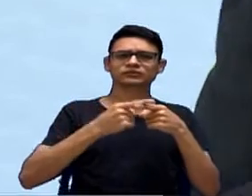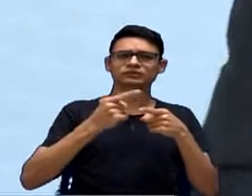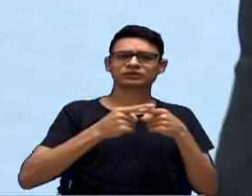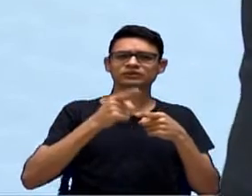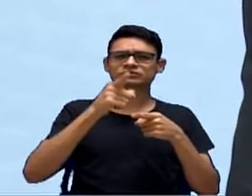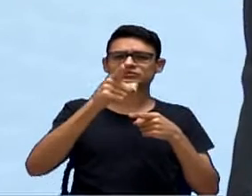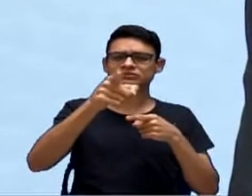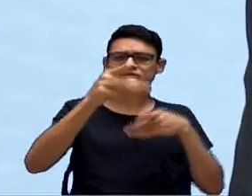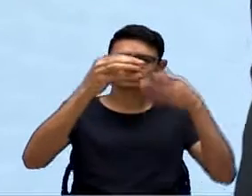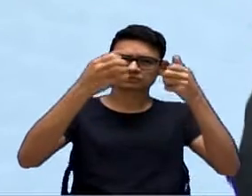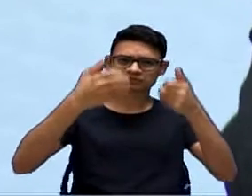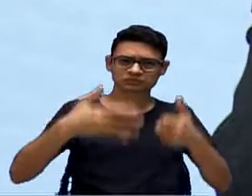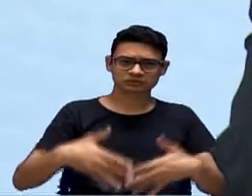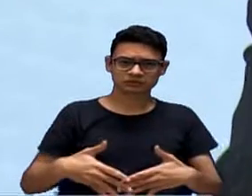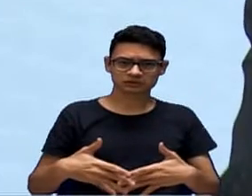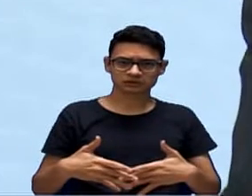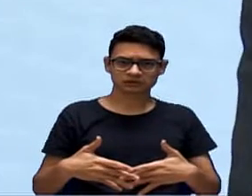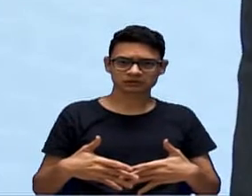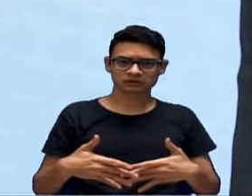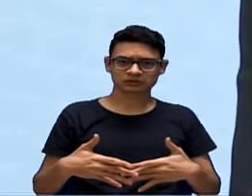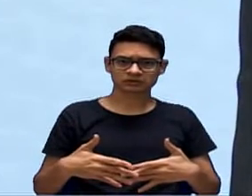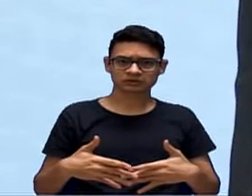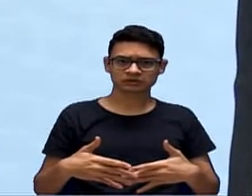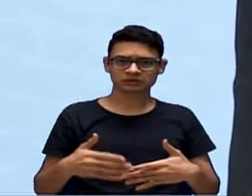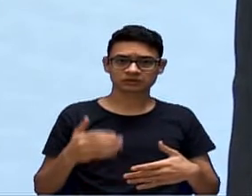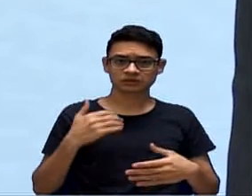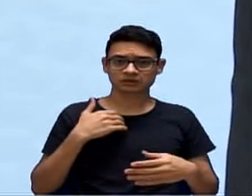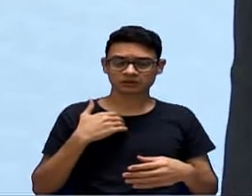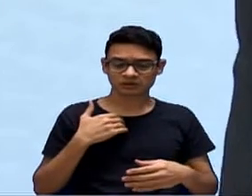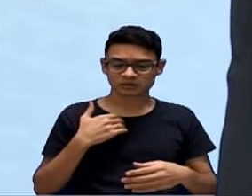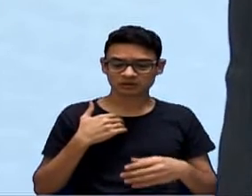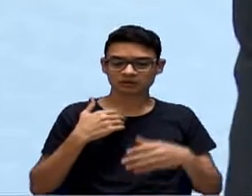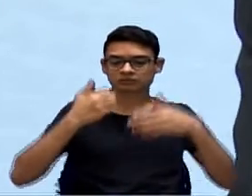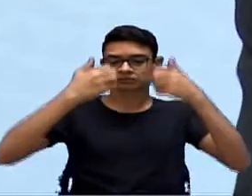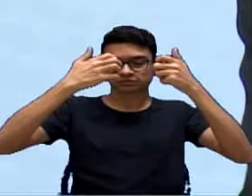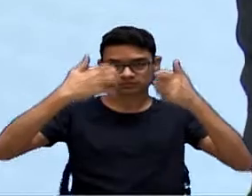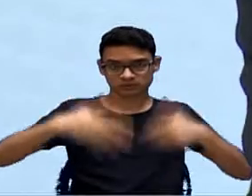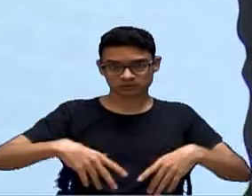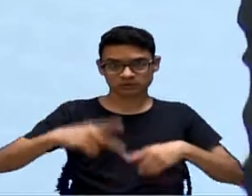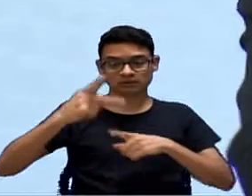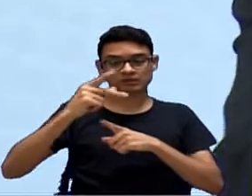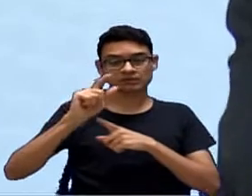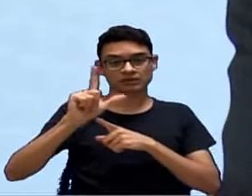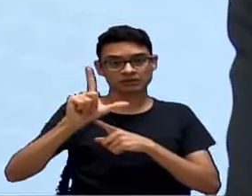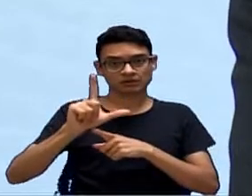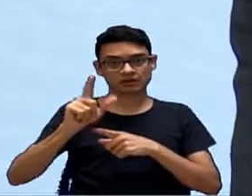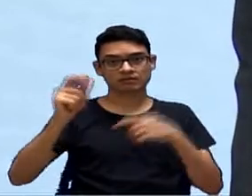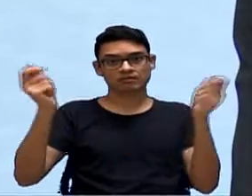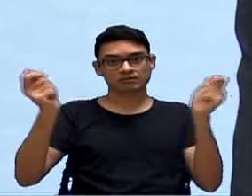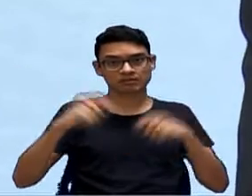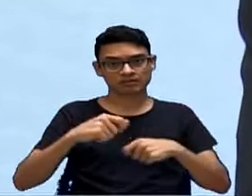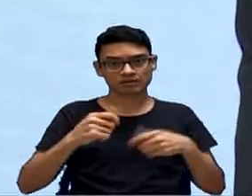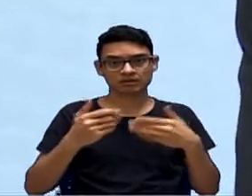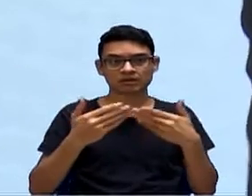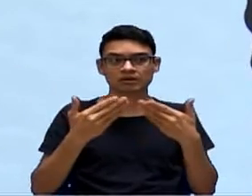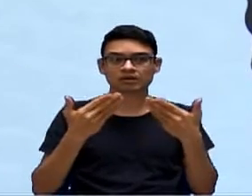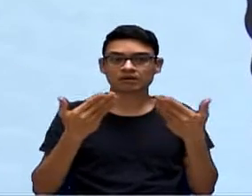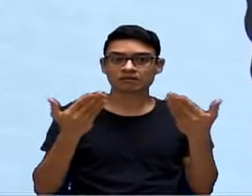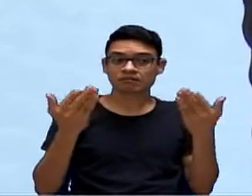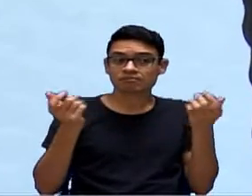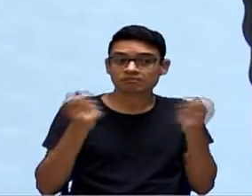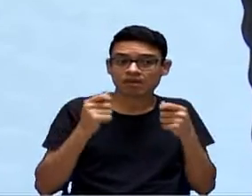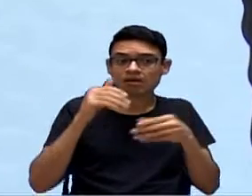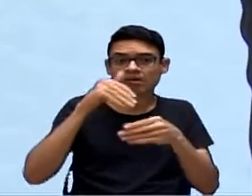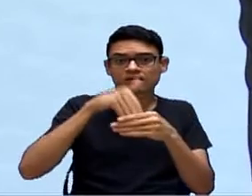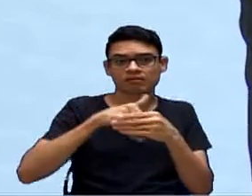que pode ser... Eu trago que o PL pode ser aprovado e depois nós elaborarmos uma alteração a